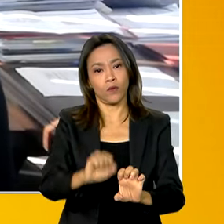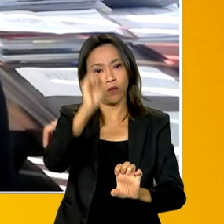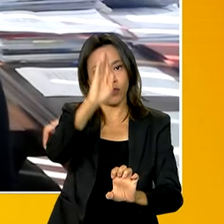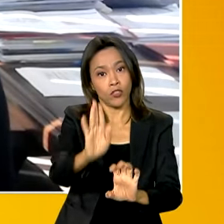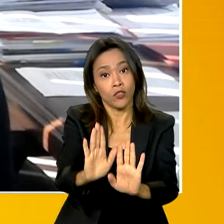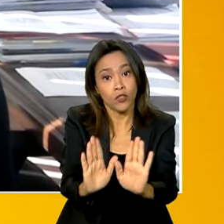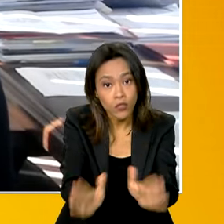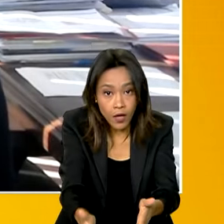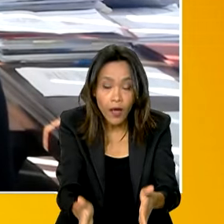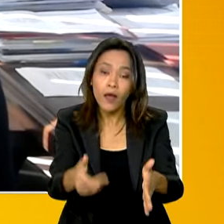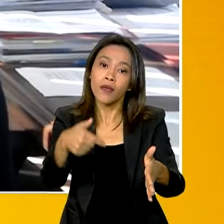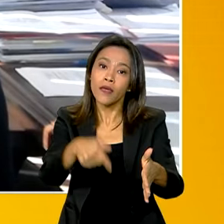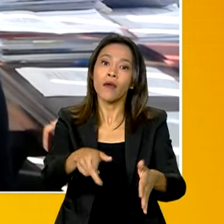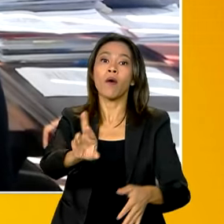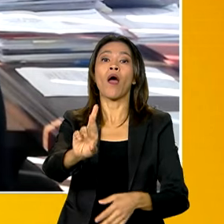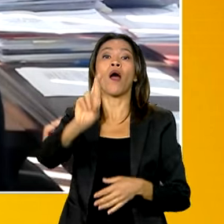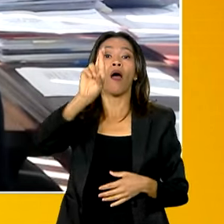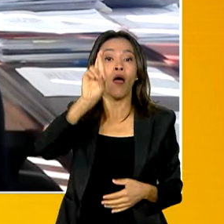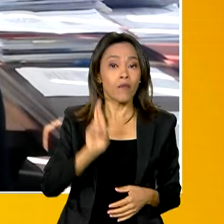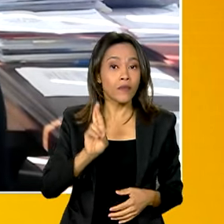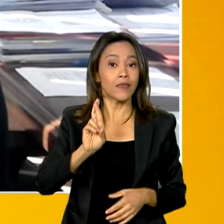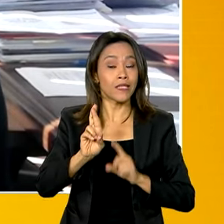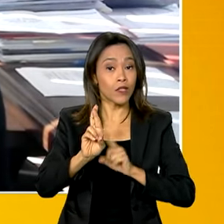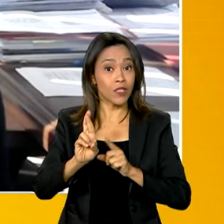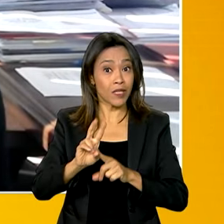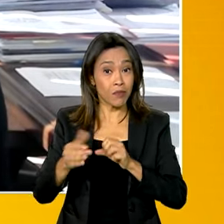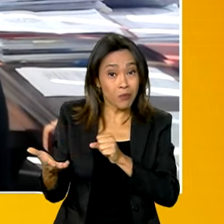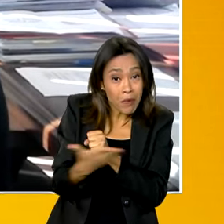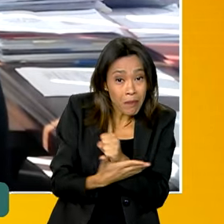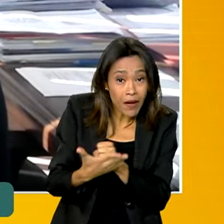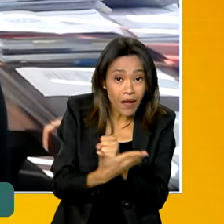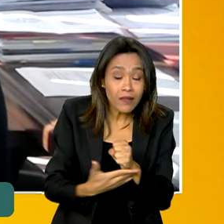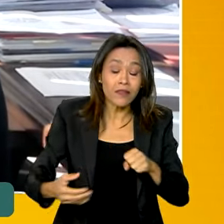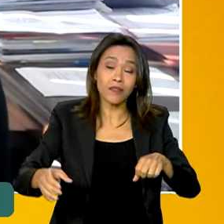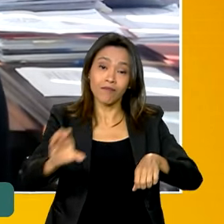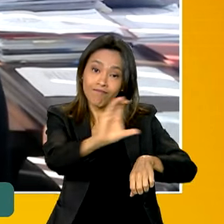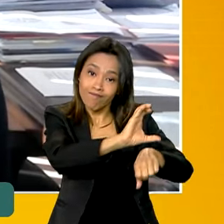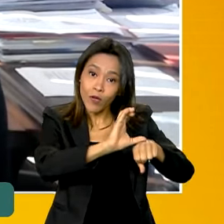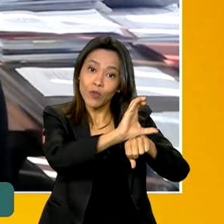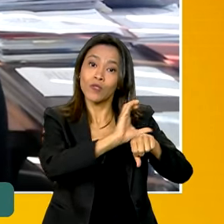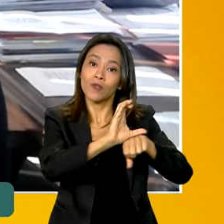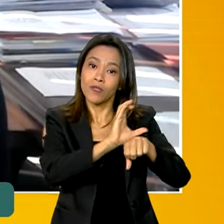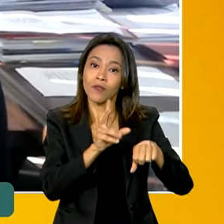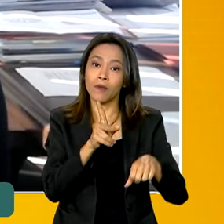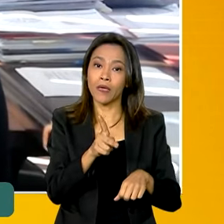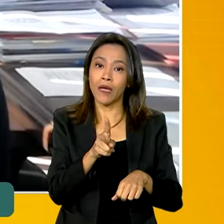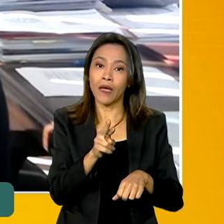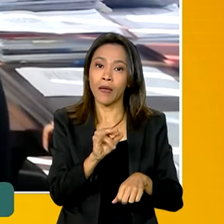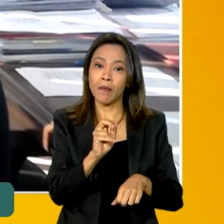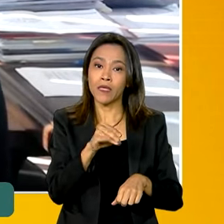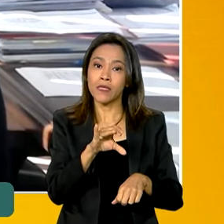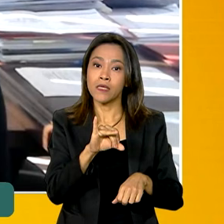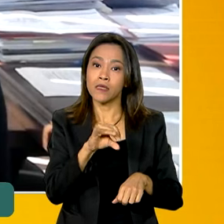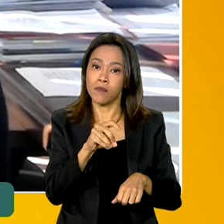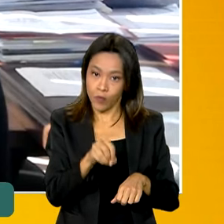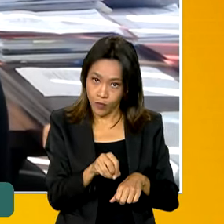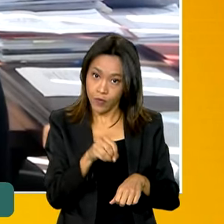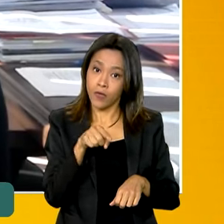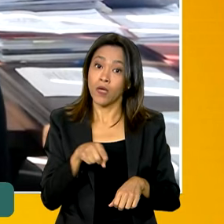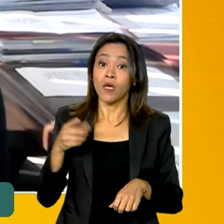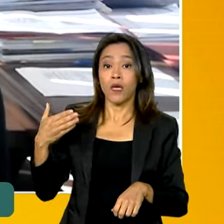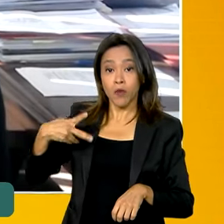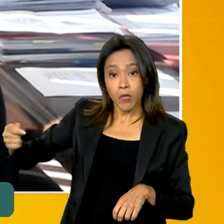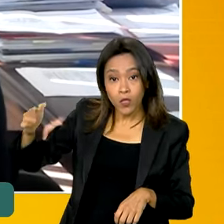representativa. São dois princípios constitucionais importantes, e o presidente Lula tem compromisso, né,